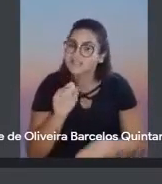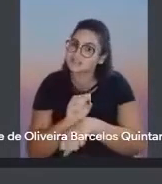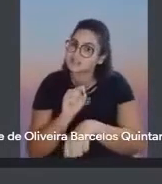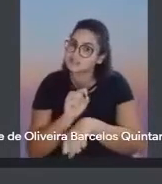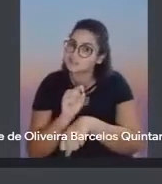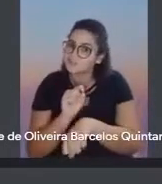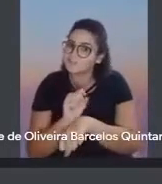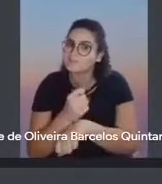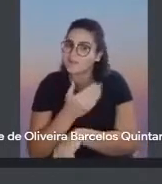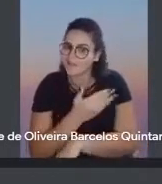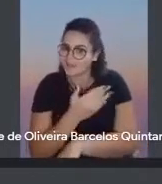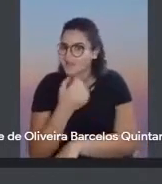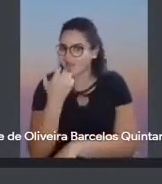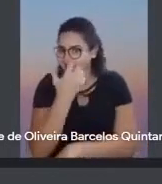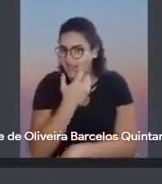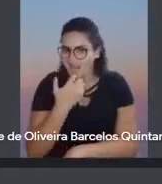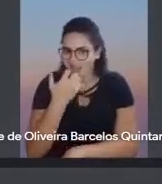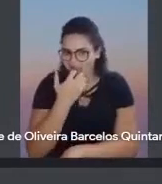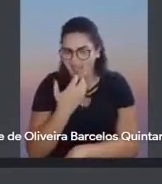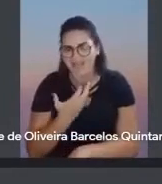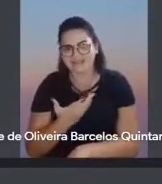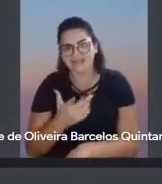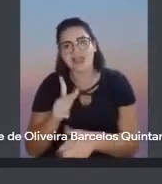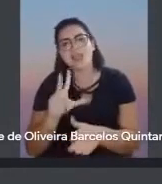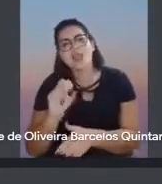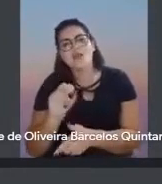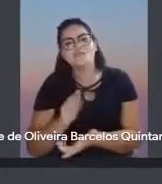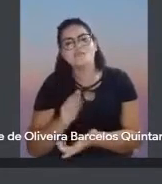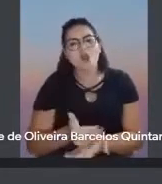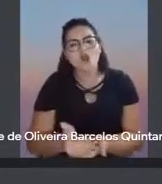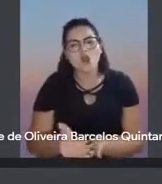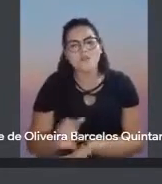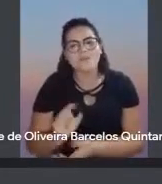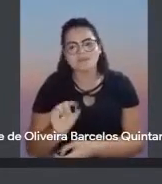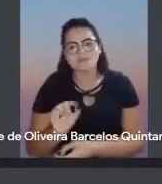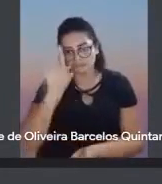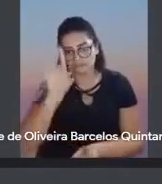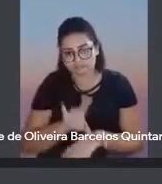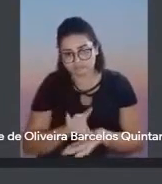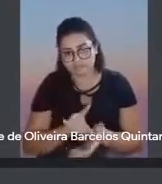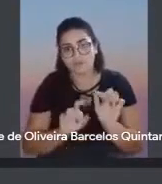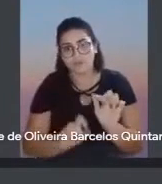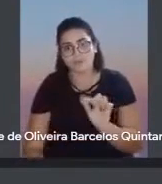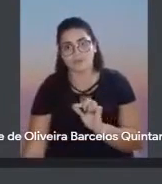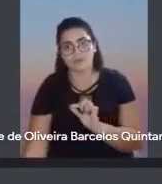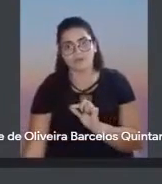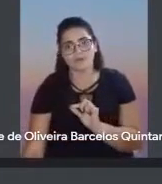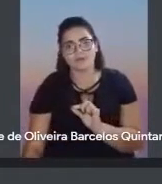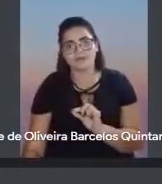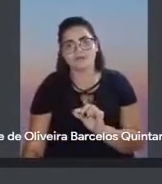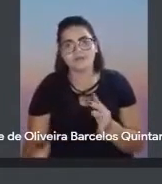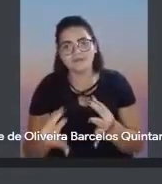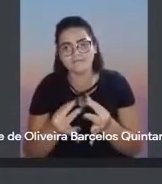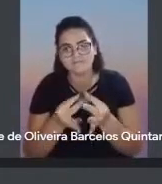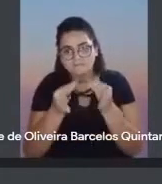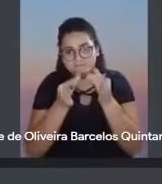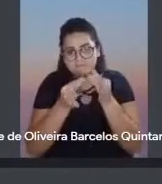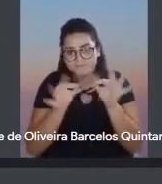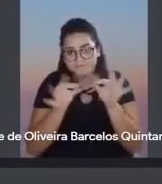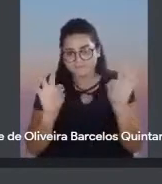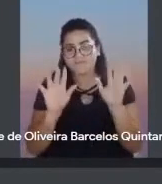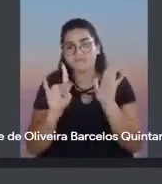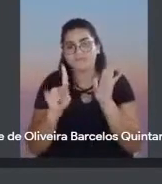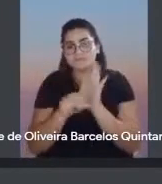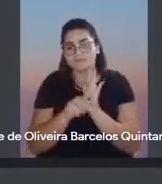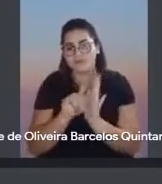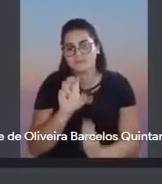momento da nossa conversa. Eu vou começar agora, de fato, com as frases do Eucrides, que